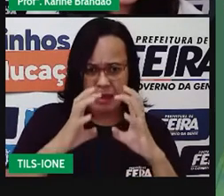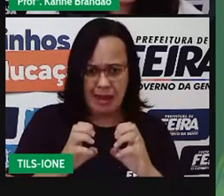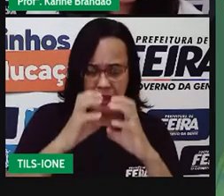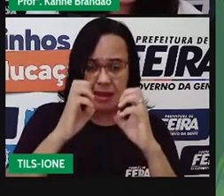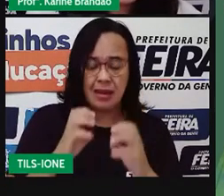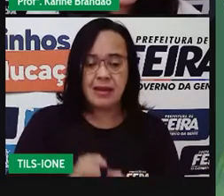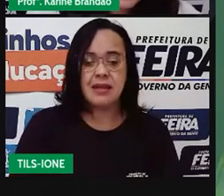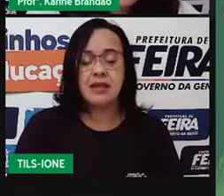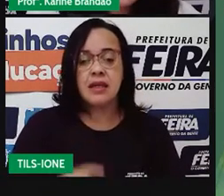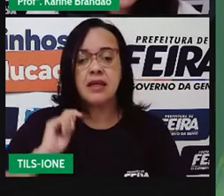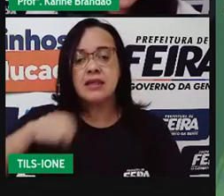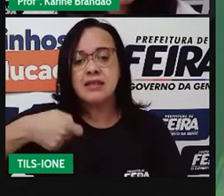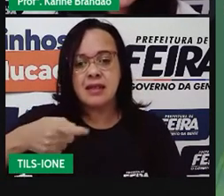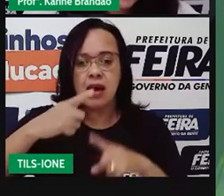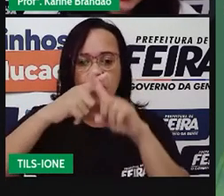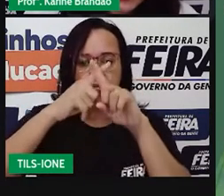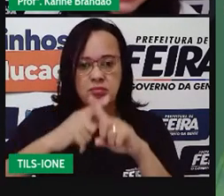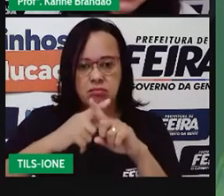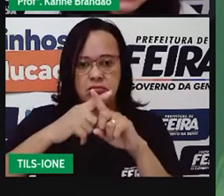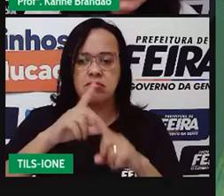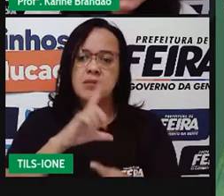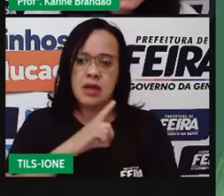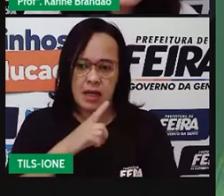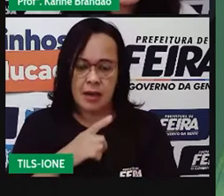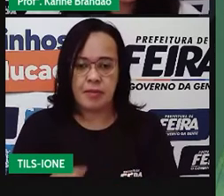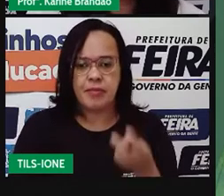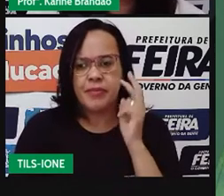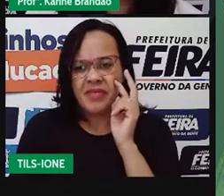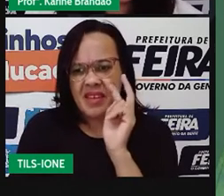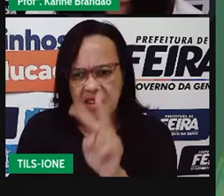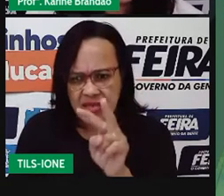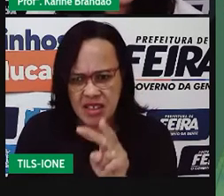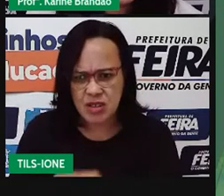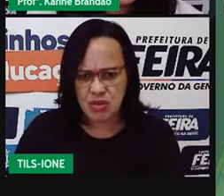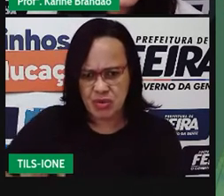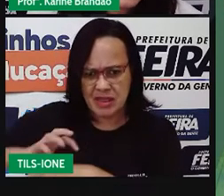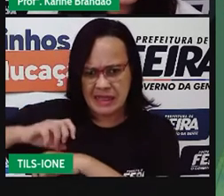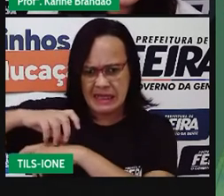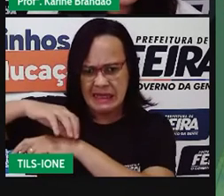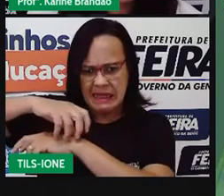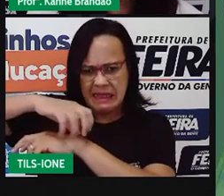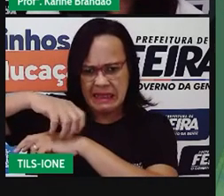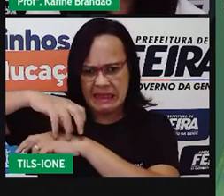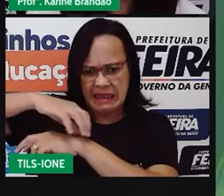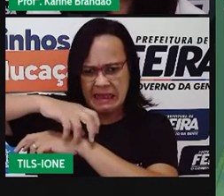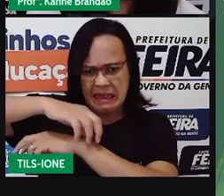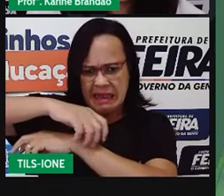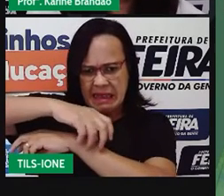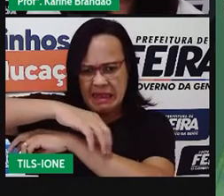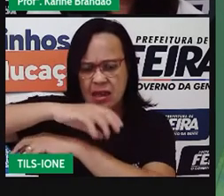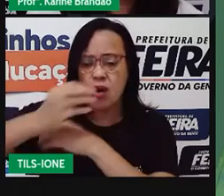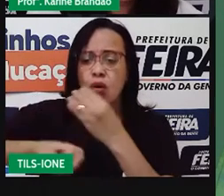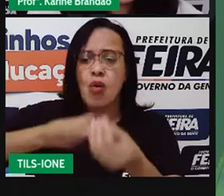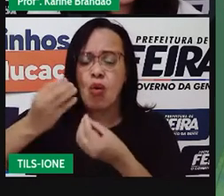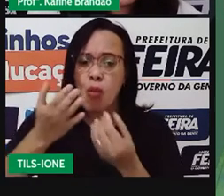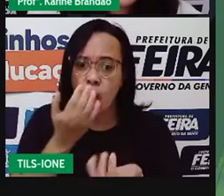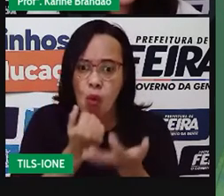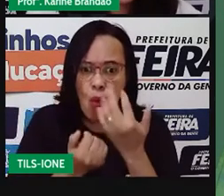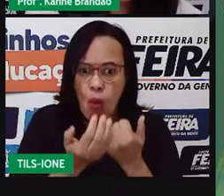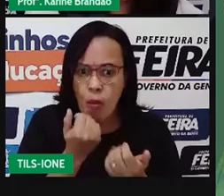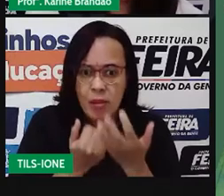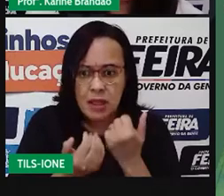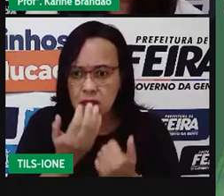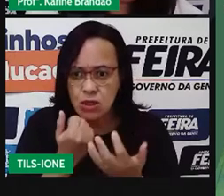Aqui, a gente observa a imagem de uma aranha se alimentando de outra, certo? E a gente vê